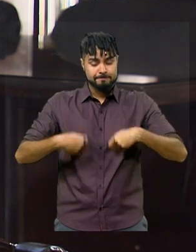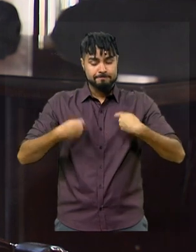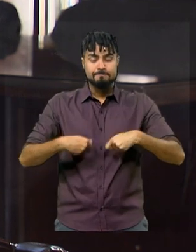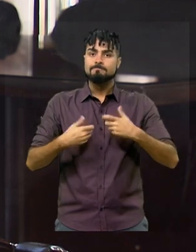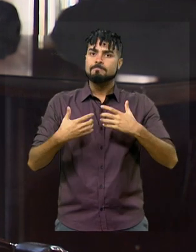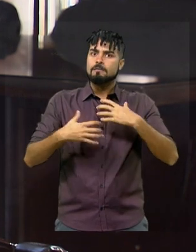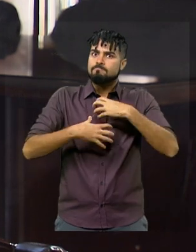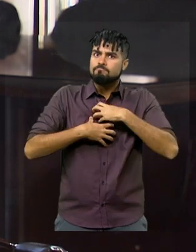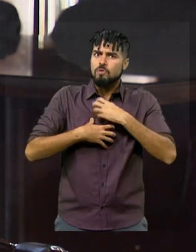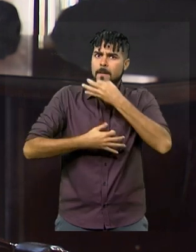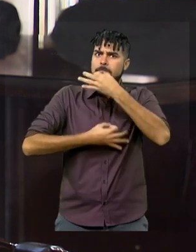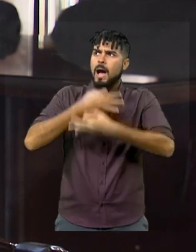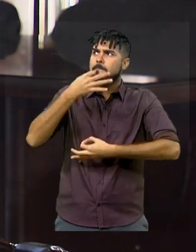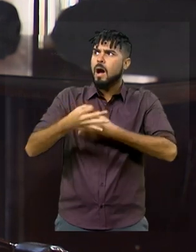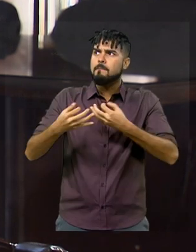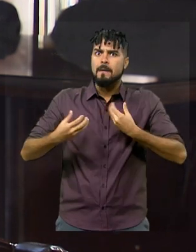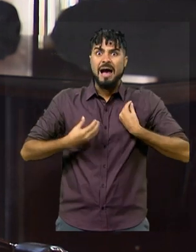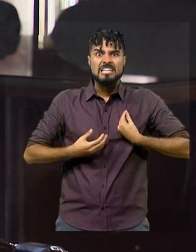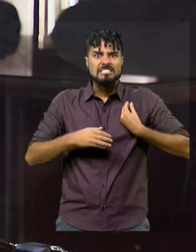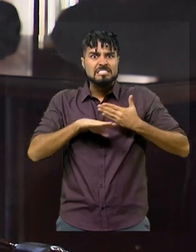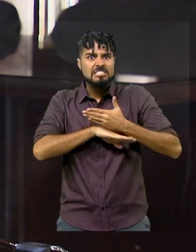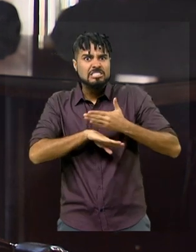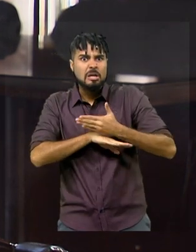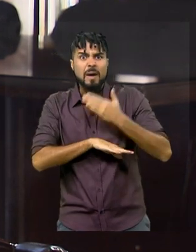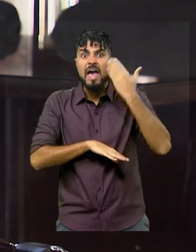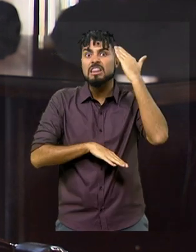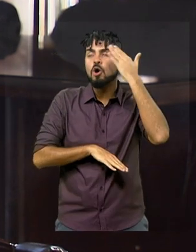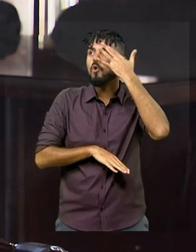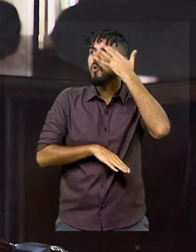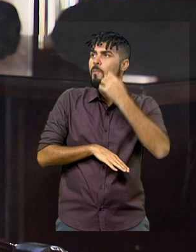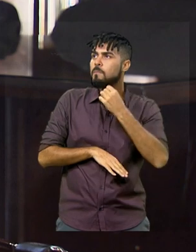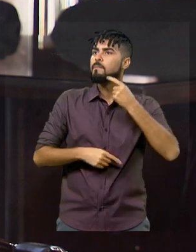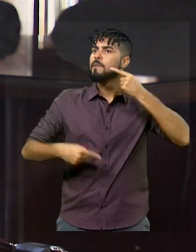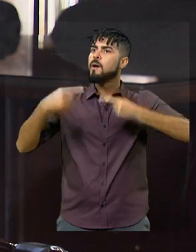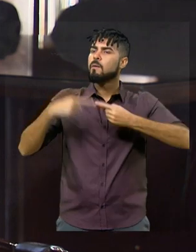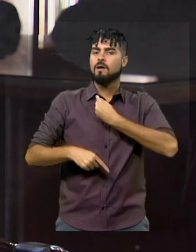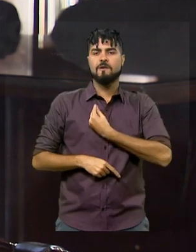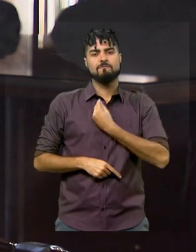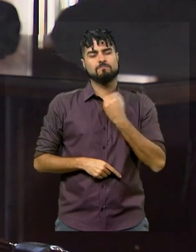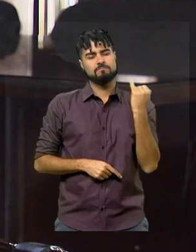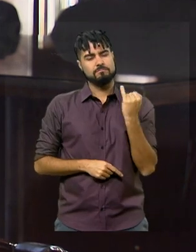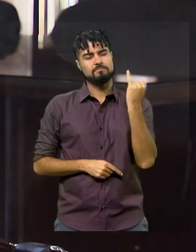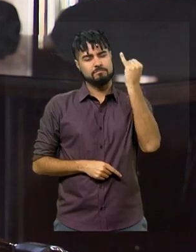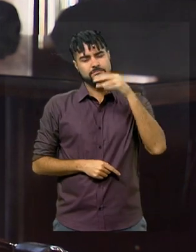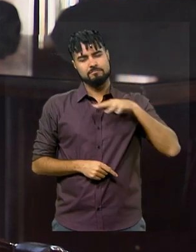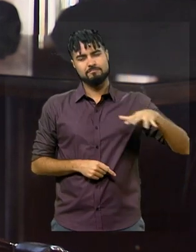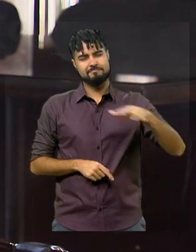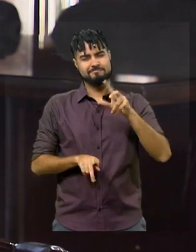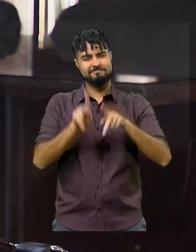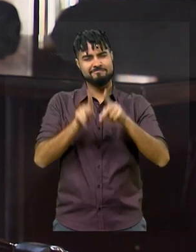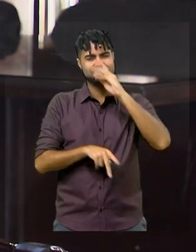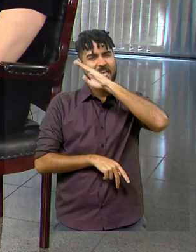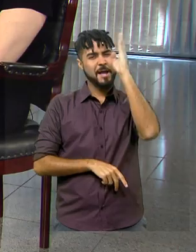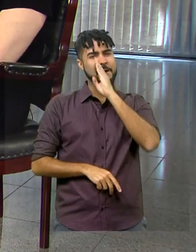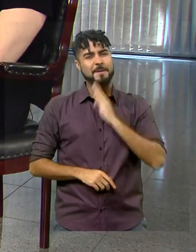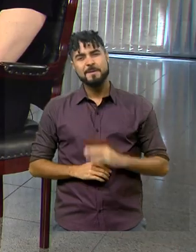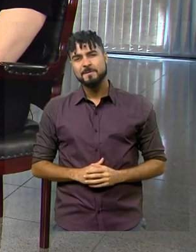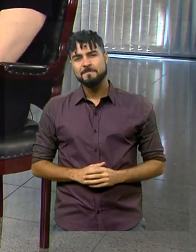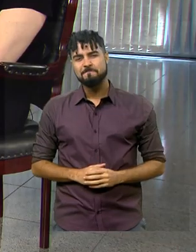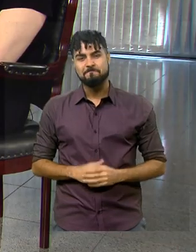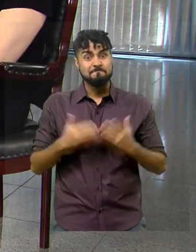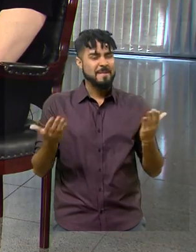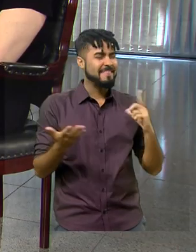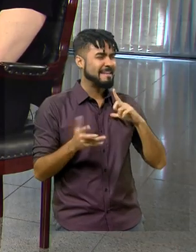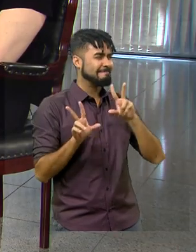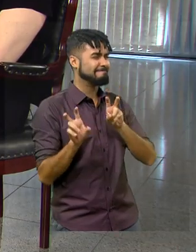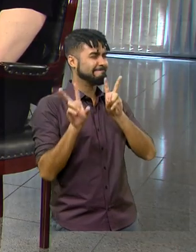mais participativa, entendendo que política faz parte da vida e é tão essencial a vida da população brasileira. Eu tenho um monte